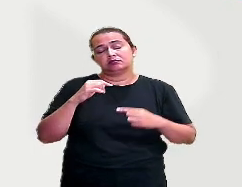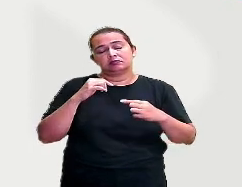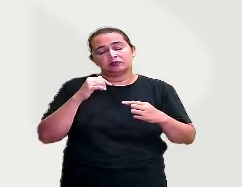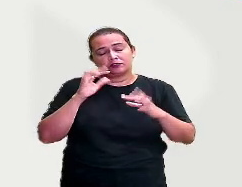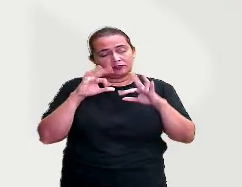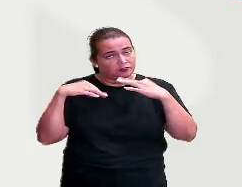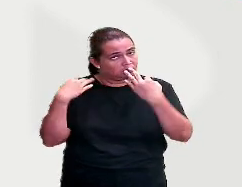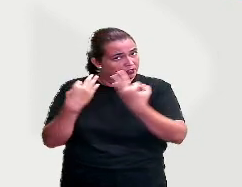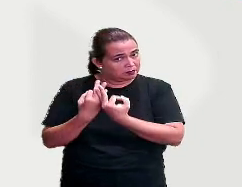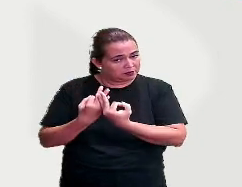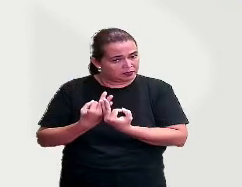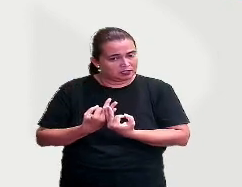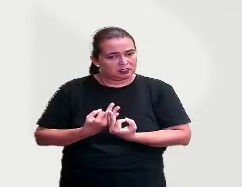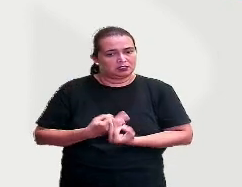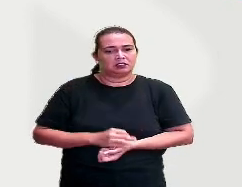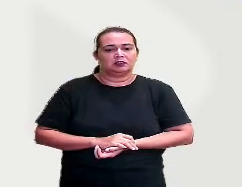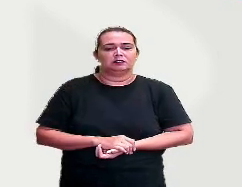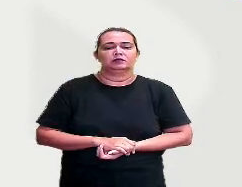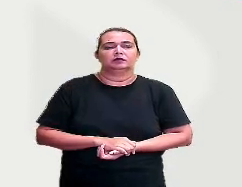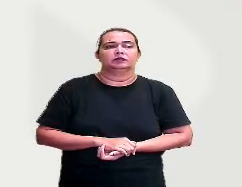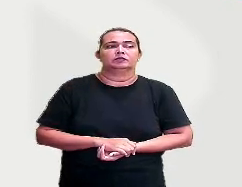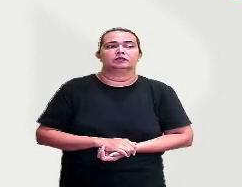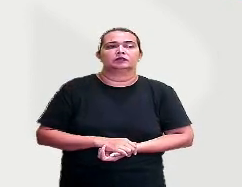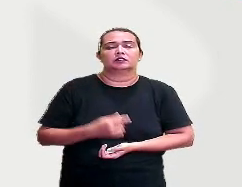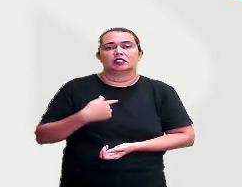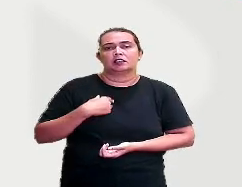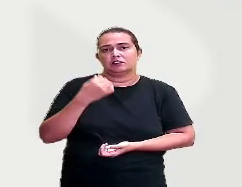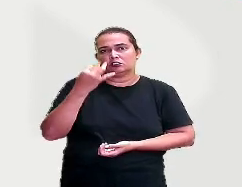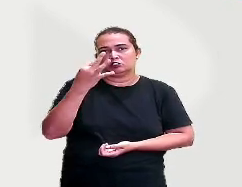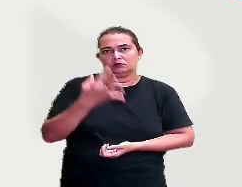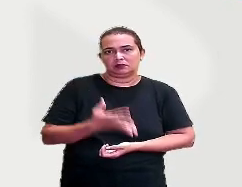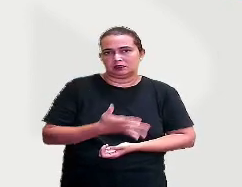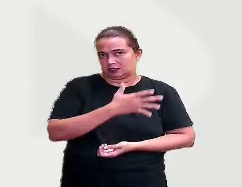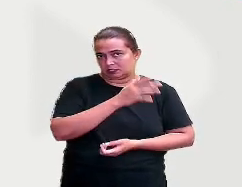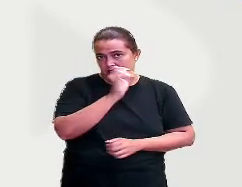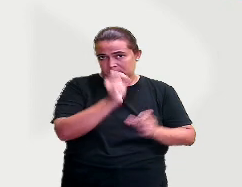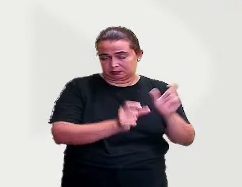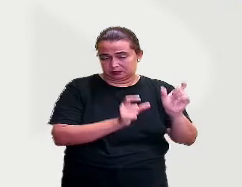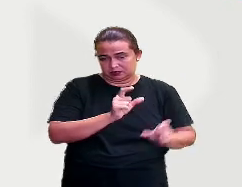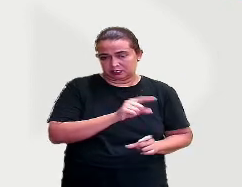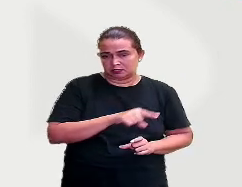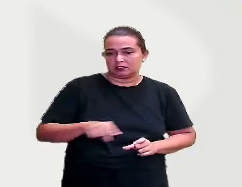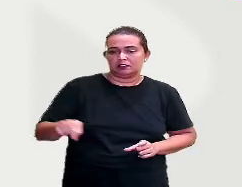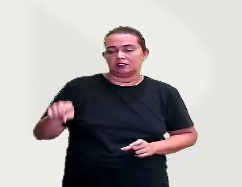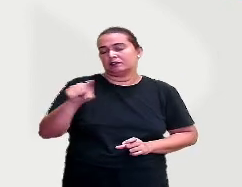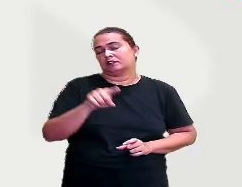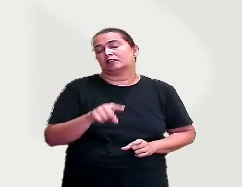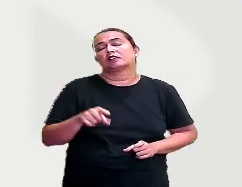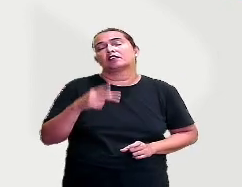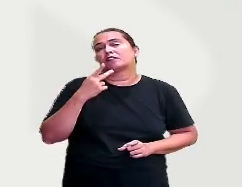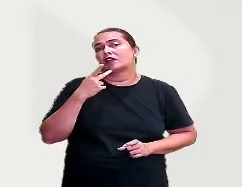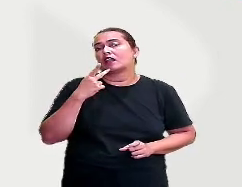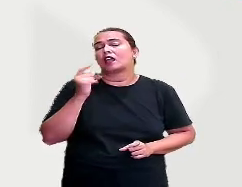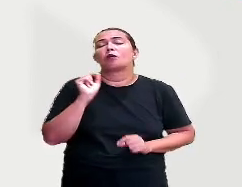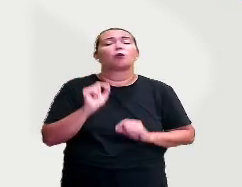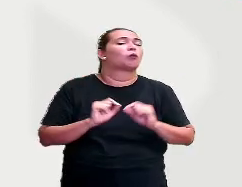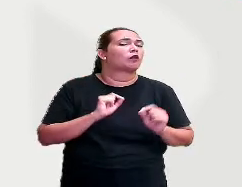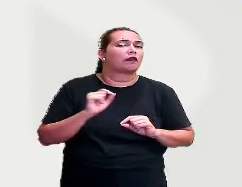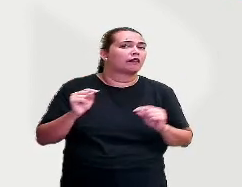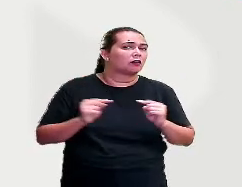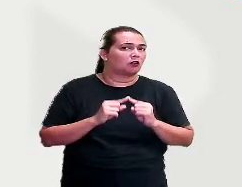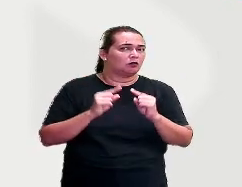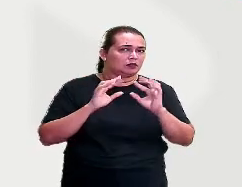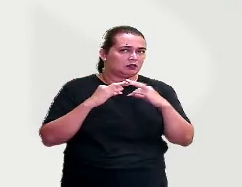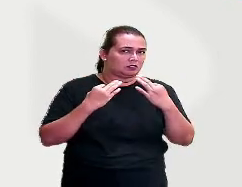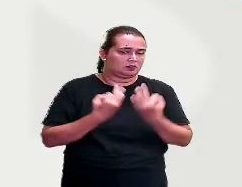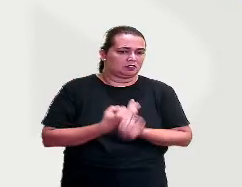assim, ó, aqui é uma charada. Eu vou dizendo às pessoas e você tem que dizer o que é que essa pessoa é minha, tá bem? Então, vamos